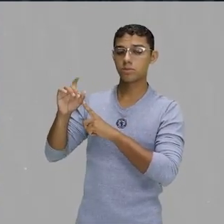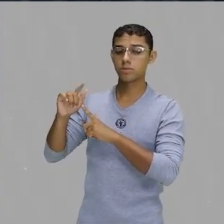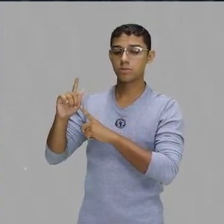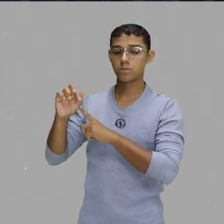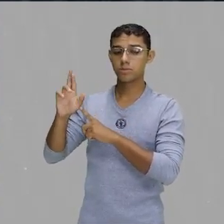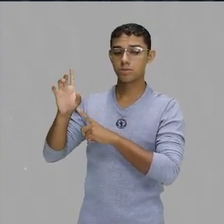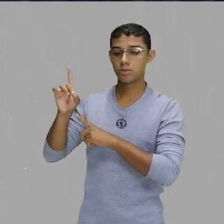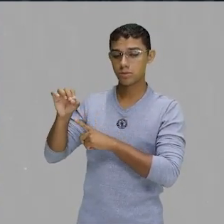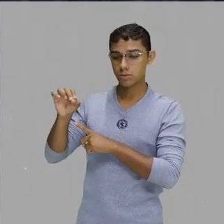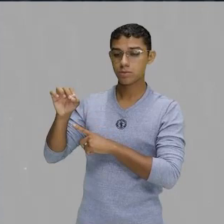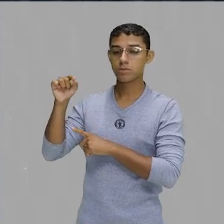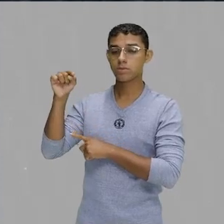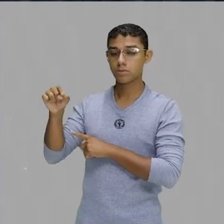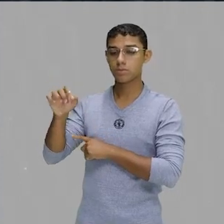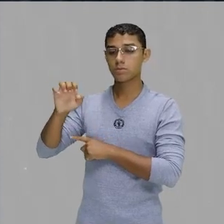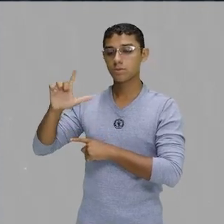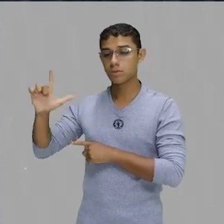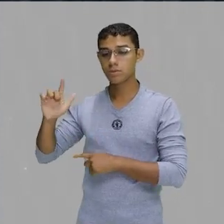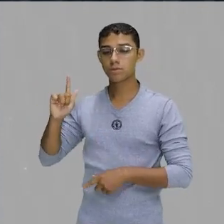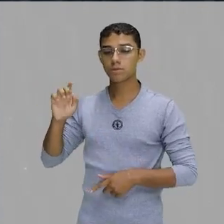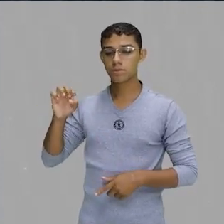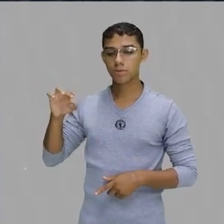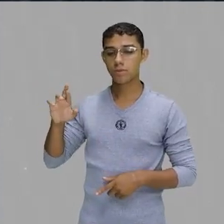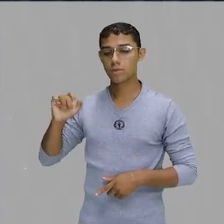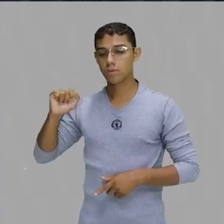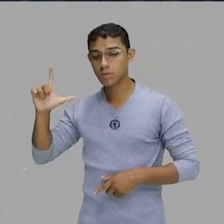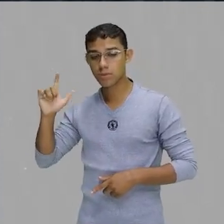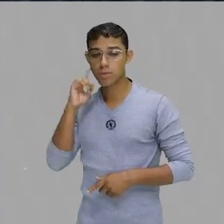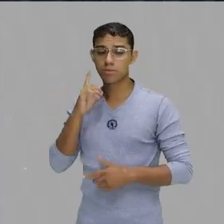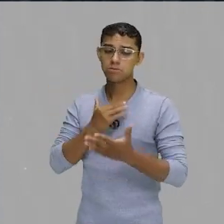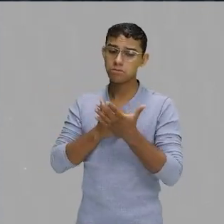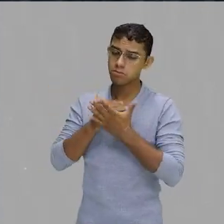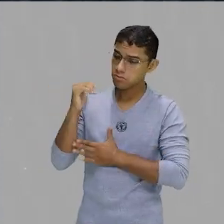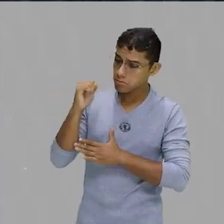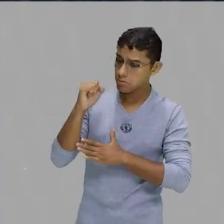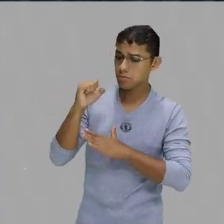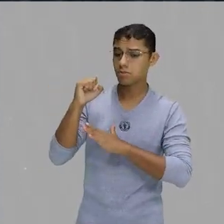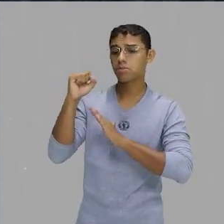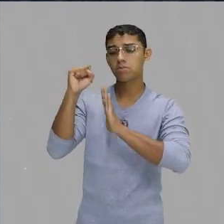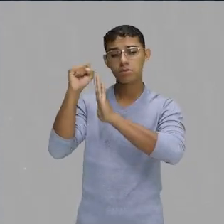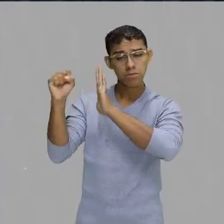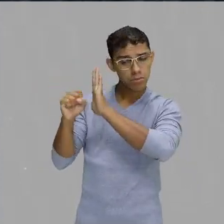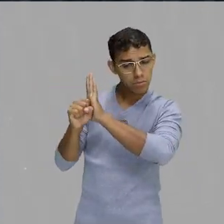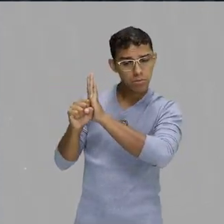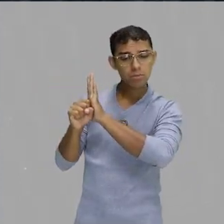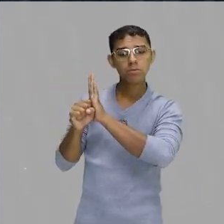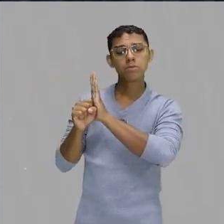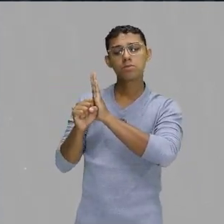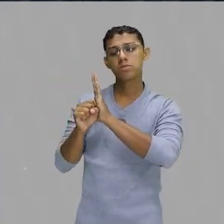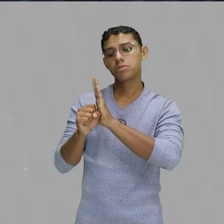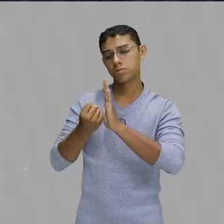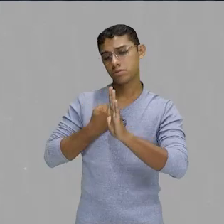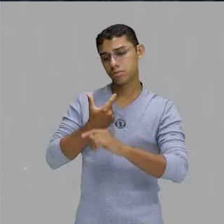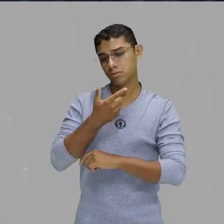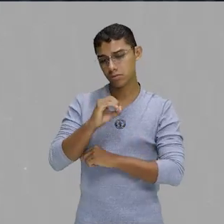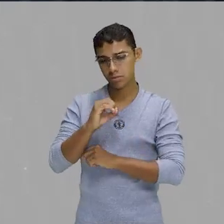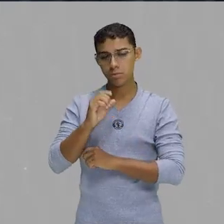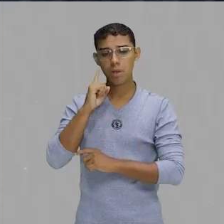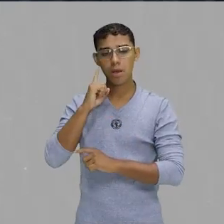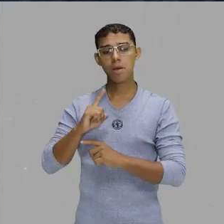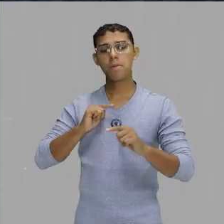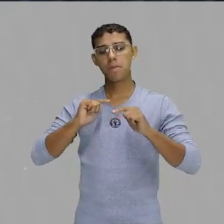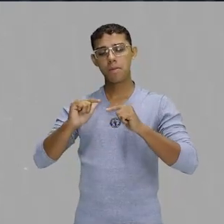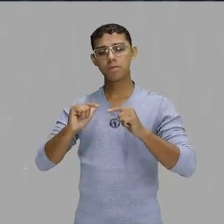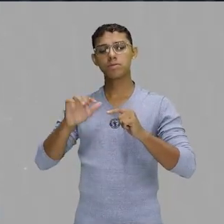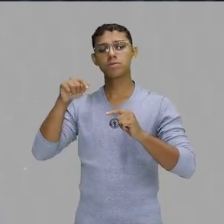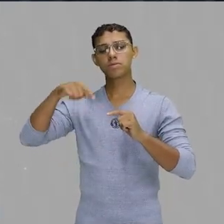que chegaram, no princípio, nos inícios do século XX, para trabalhar nas obras do Canal do Panamá.